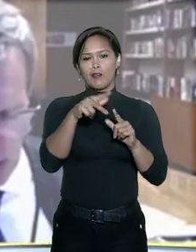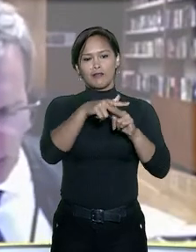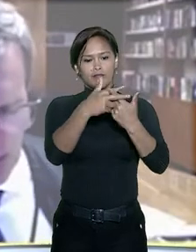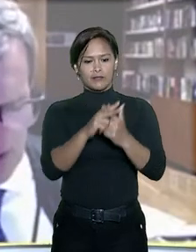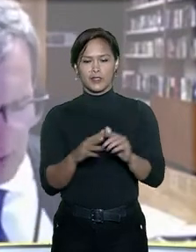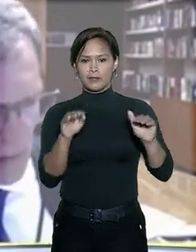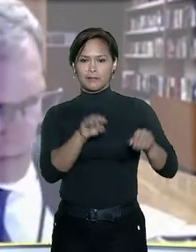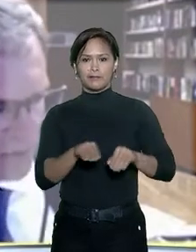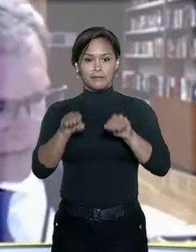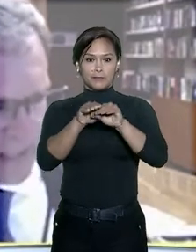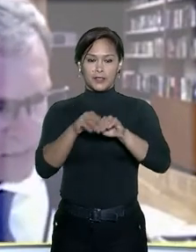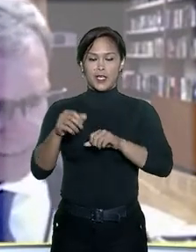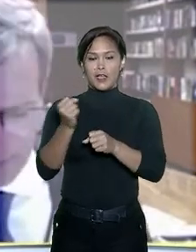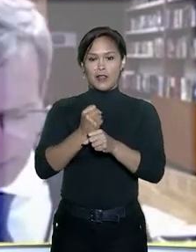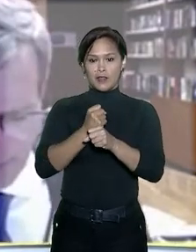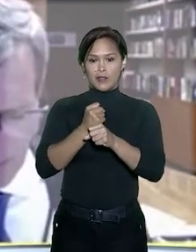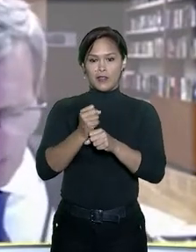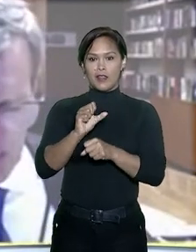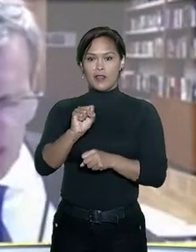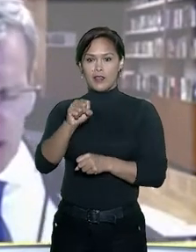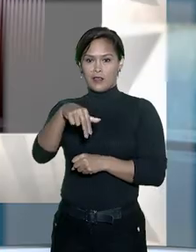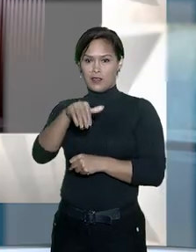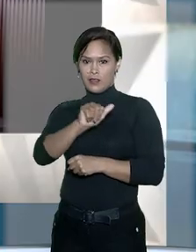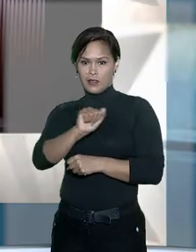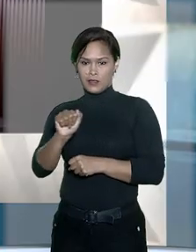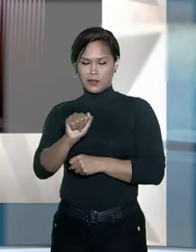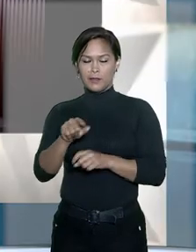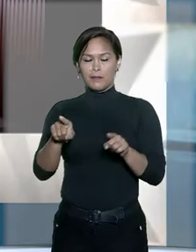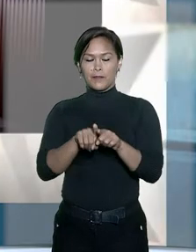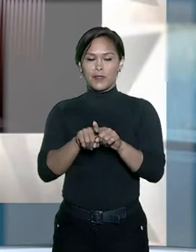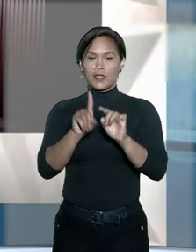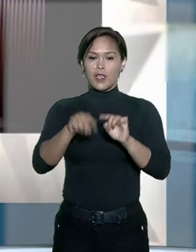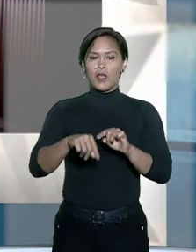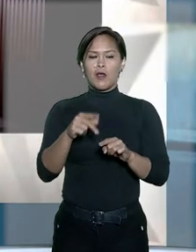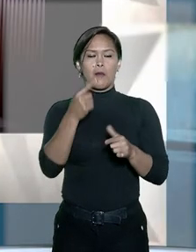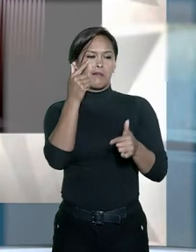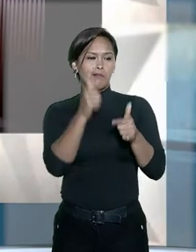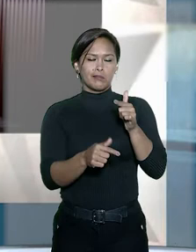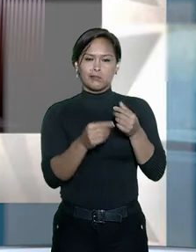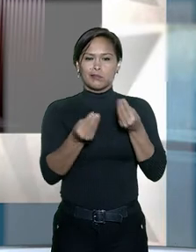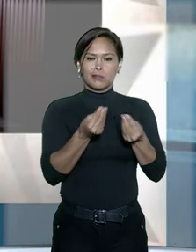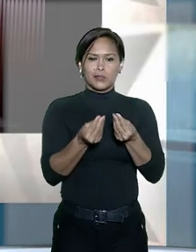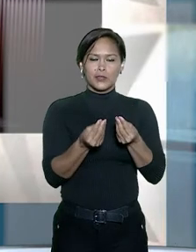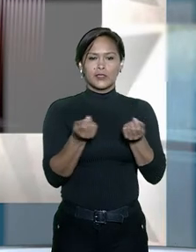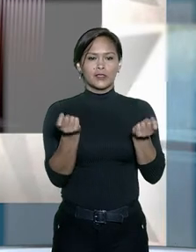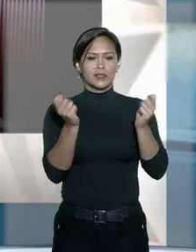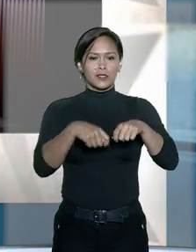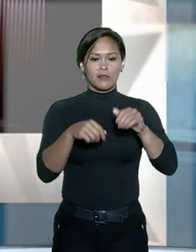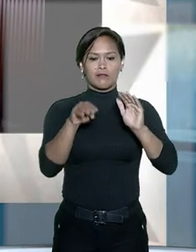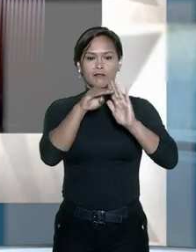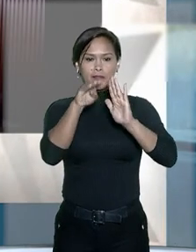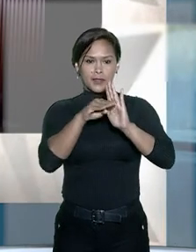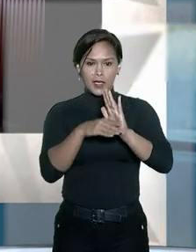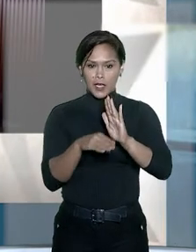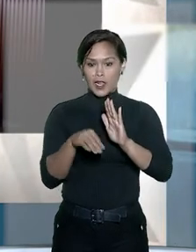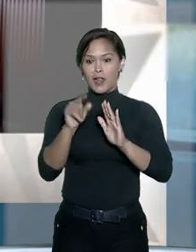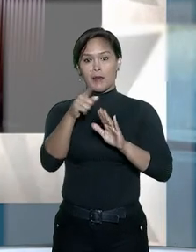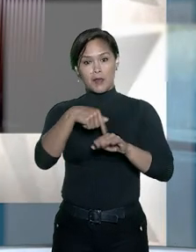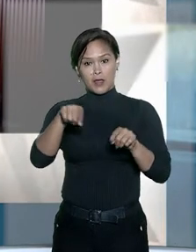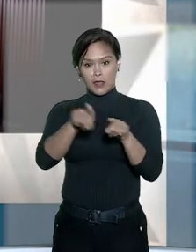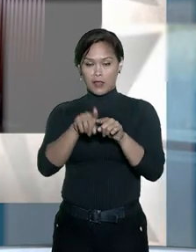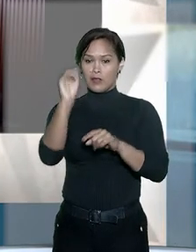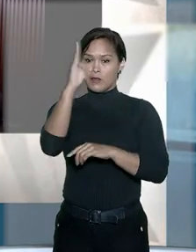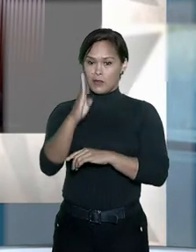estabelecidas anualmente pela ANS, sendo inapropriada a imposição dos parâmetros da agência brasileira